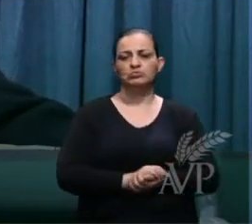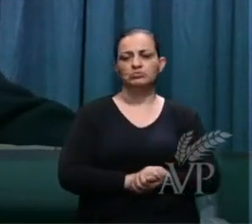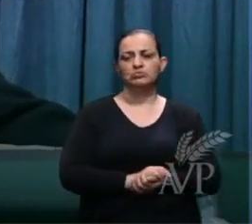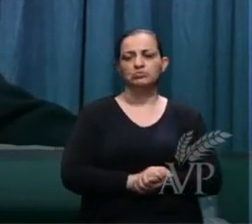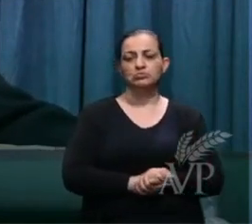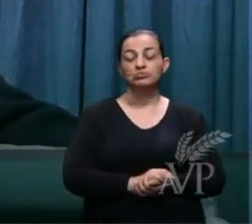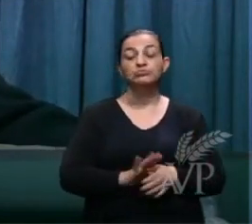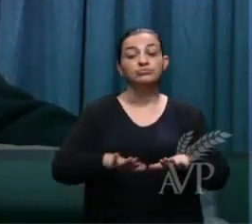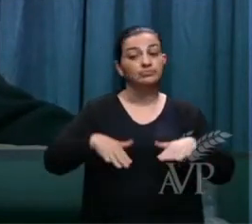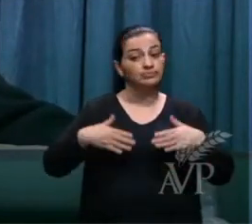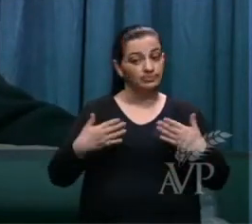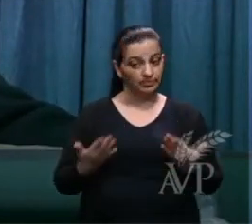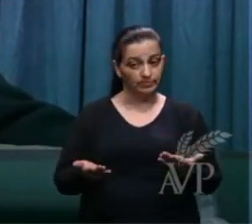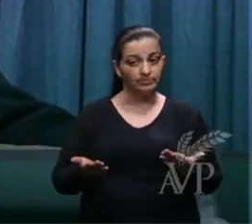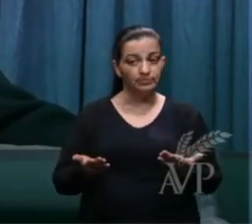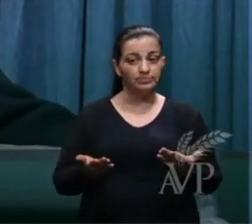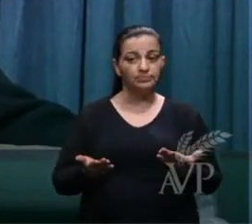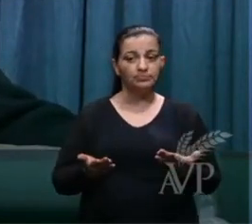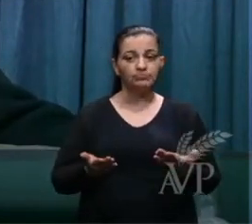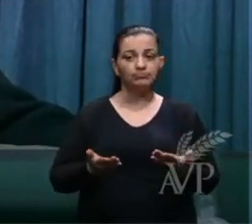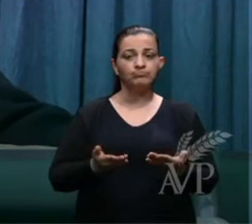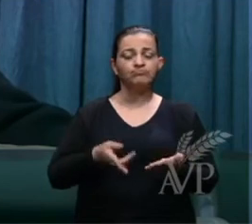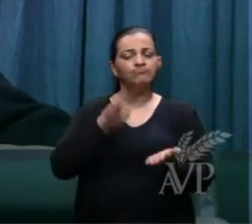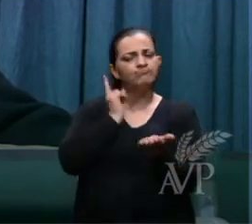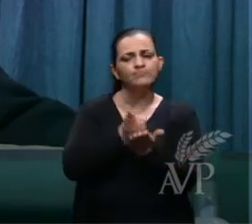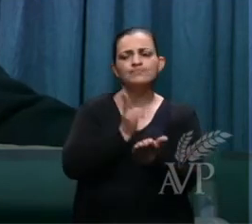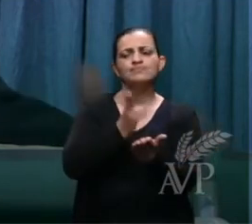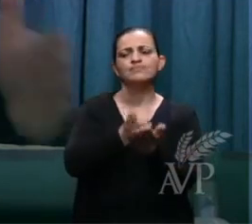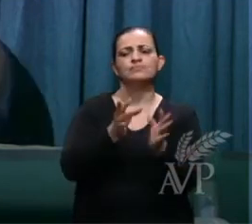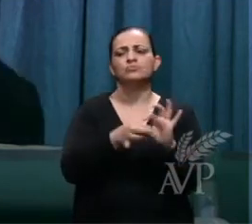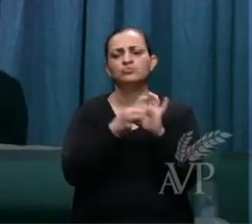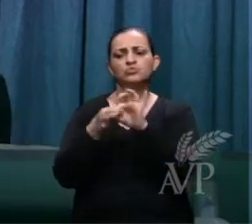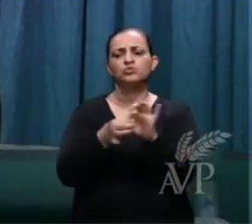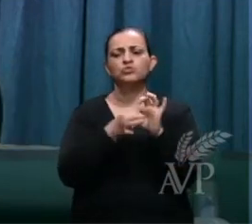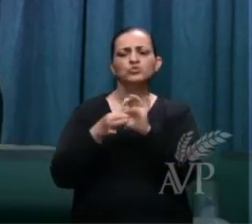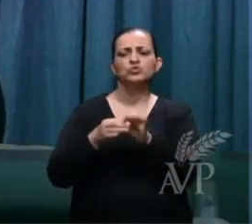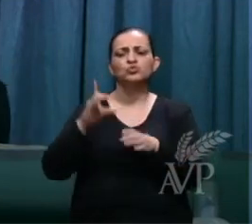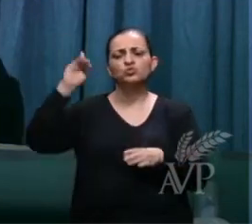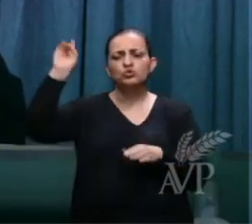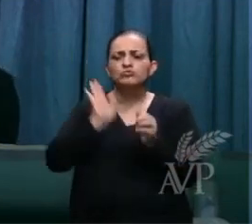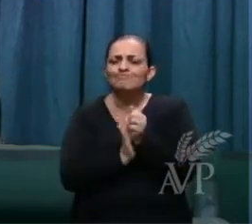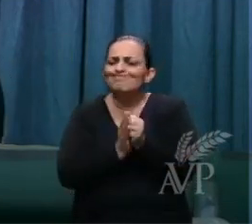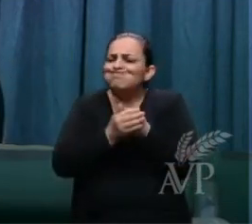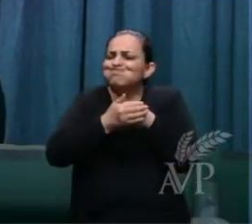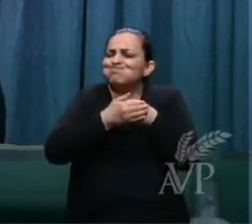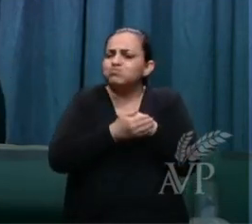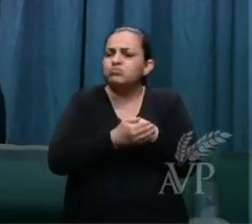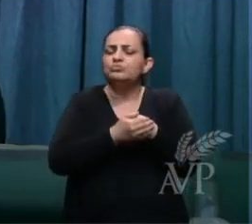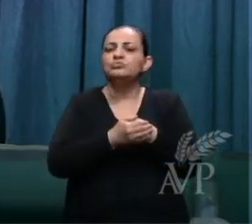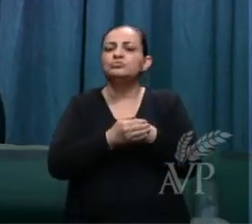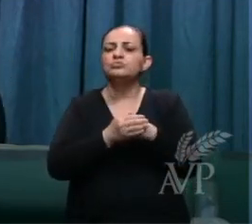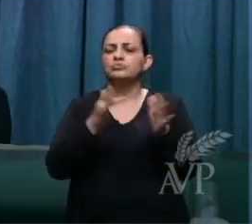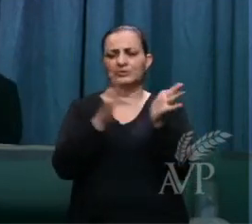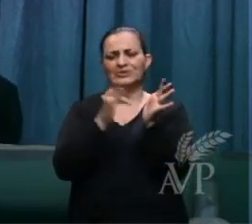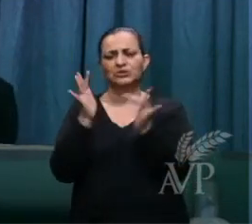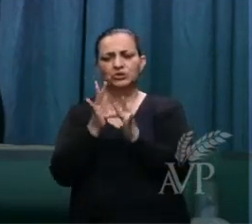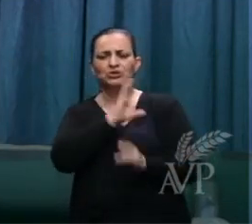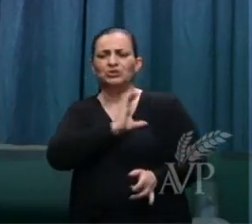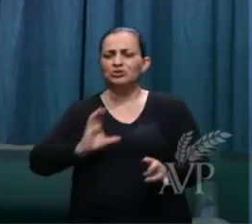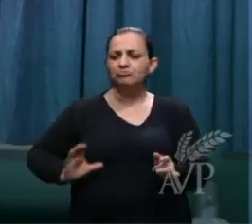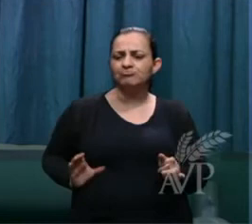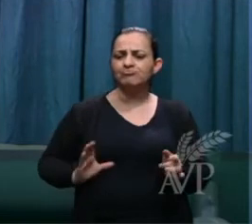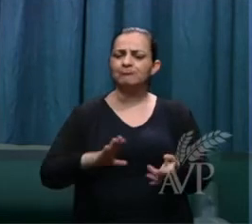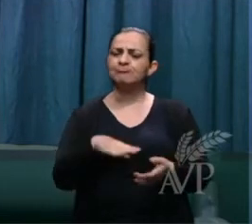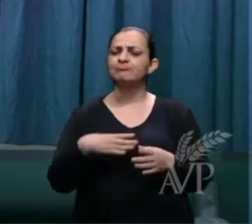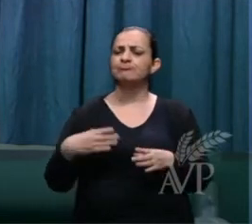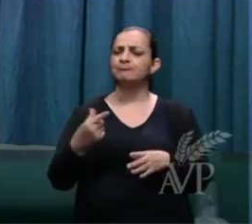então ande com Deus esconda em Cristo entre em Cristo refugie